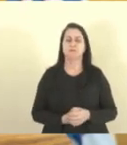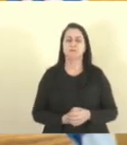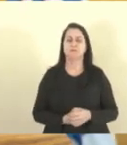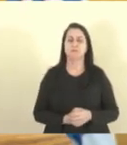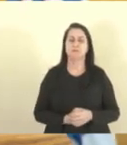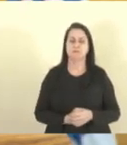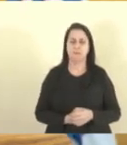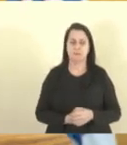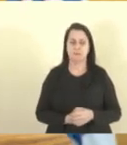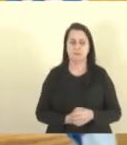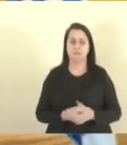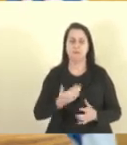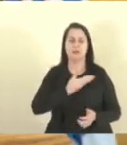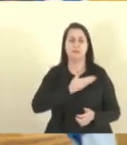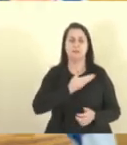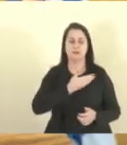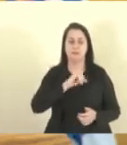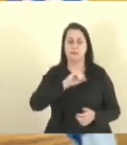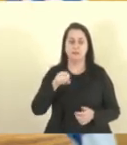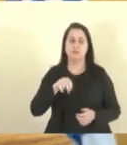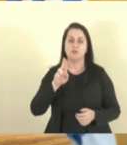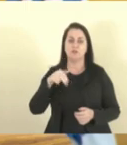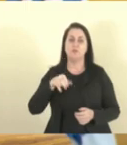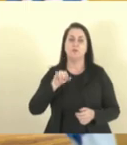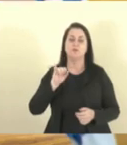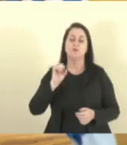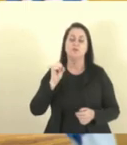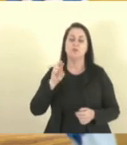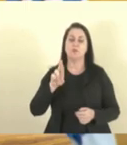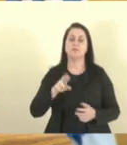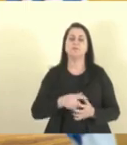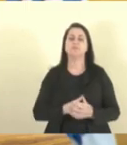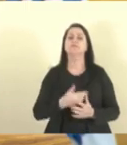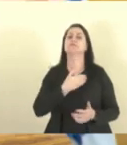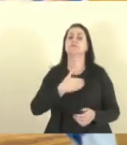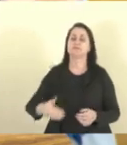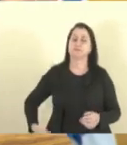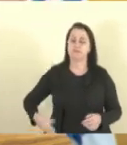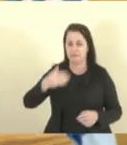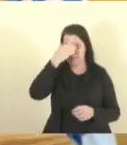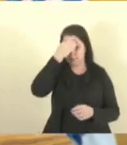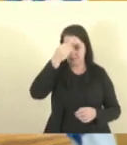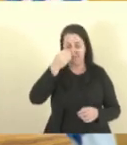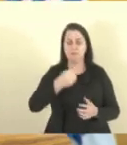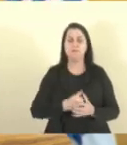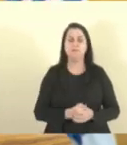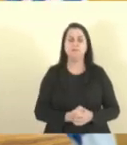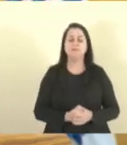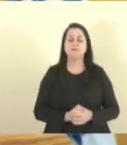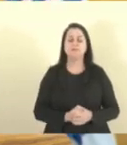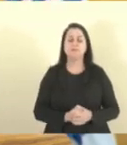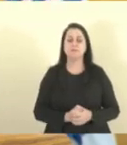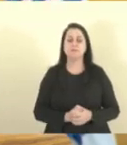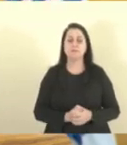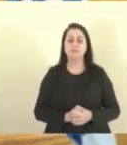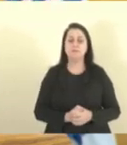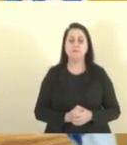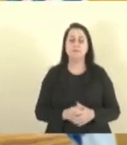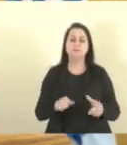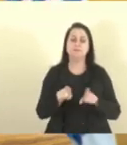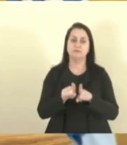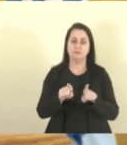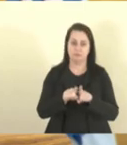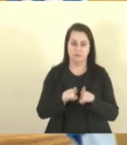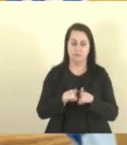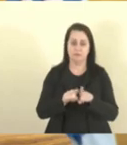ao nosso amigo Júnior Abreu, ao governador Renato Casagrande, também ao